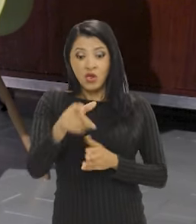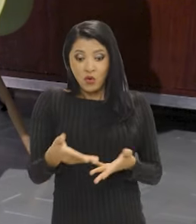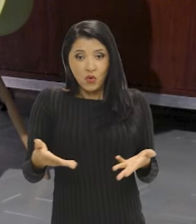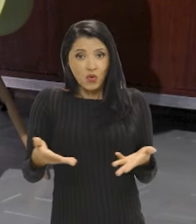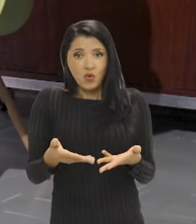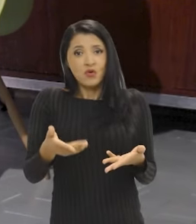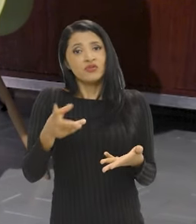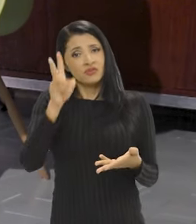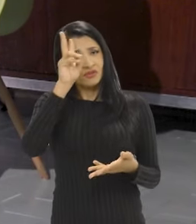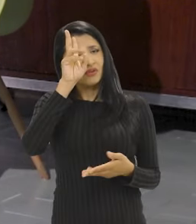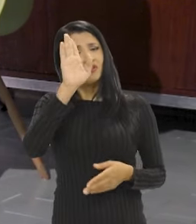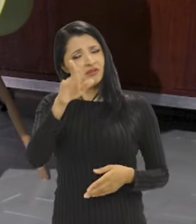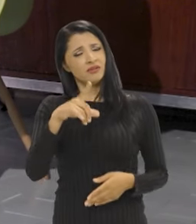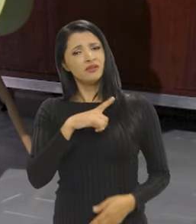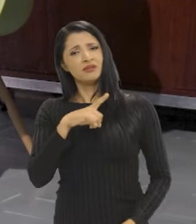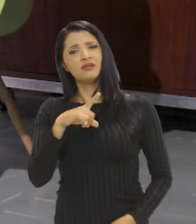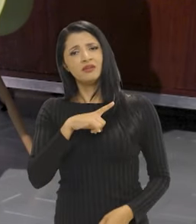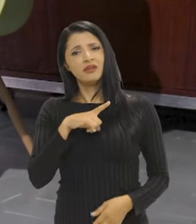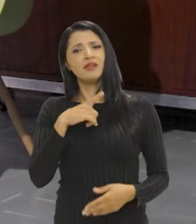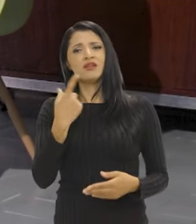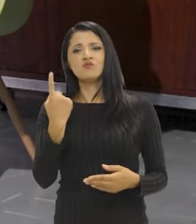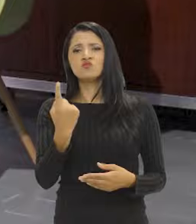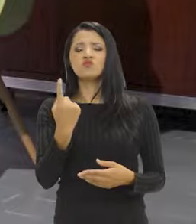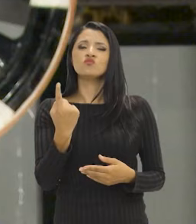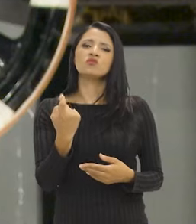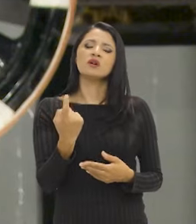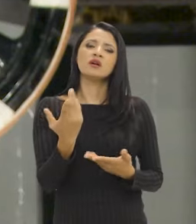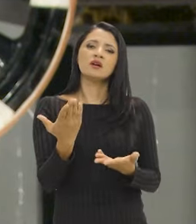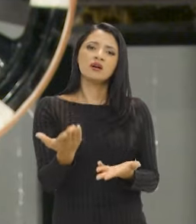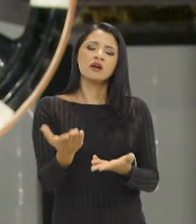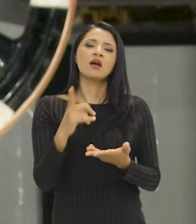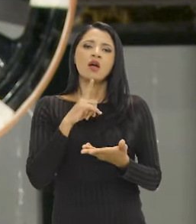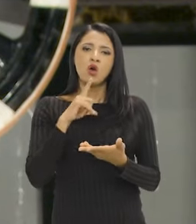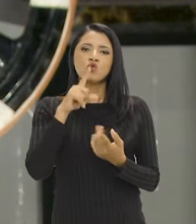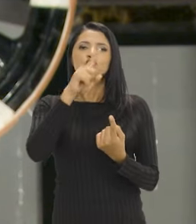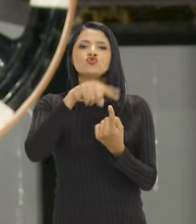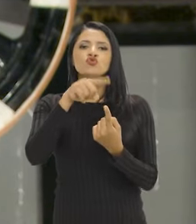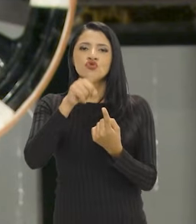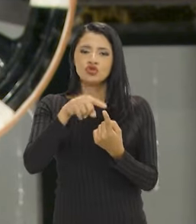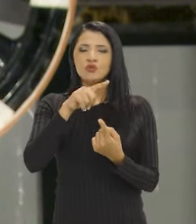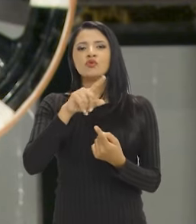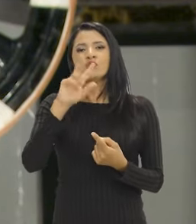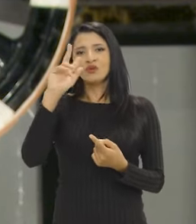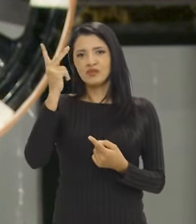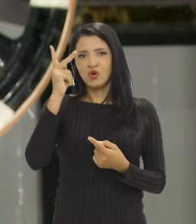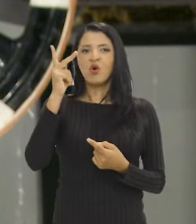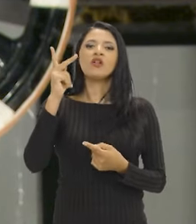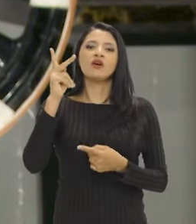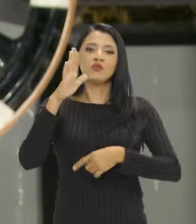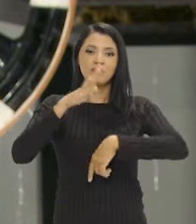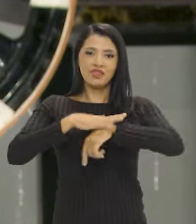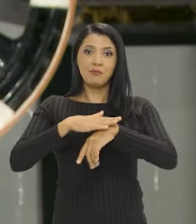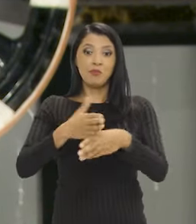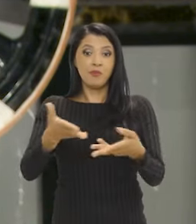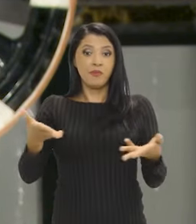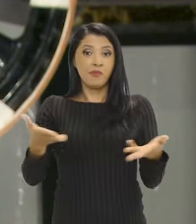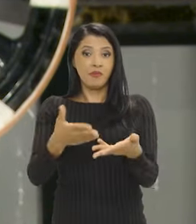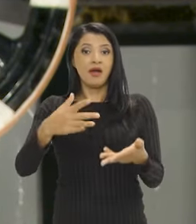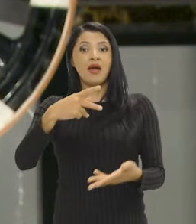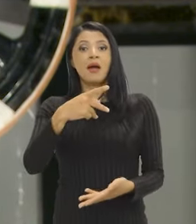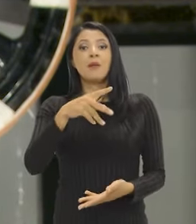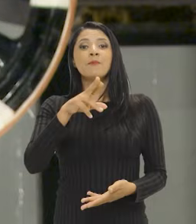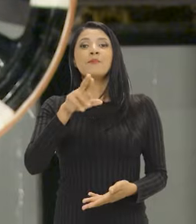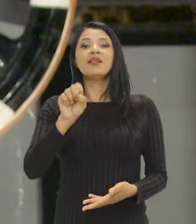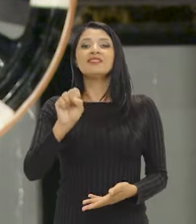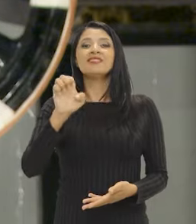hoje. Em história mesmo a gente tem uma modalidade que é a chamada história do tempo presente. presente,